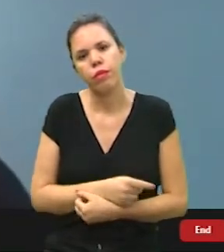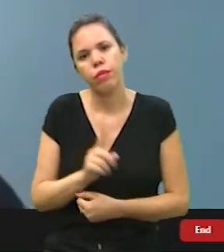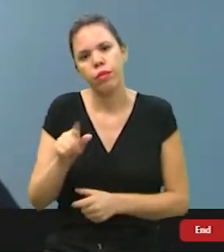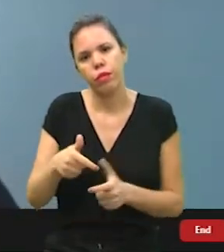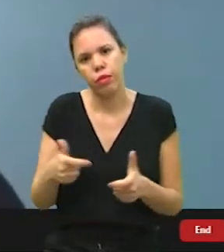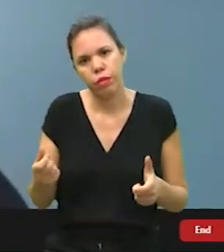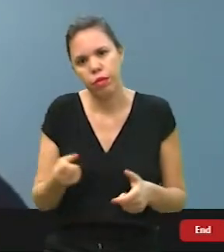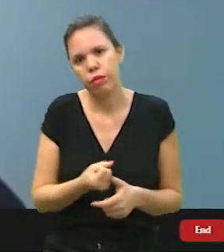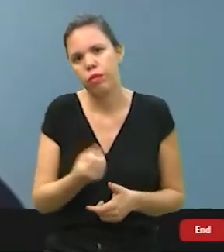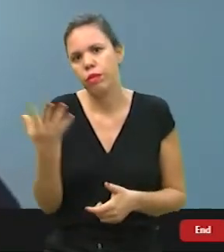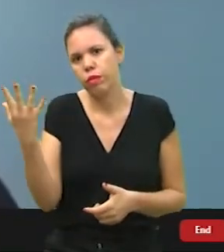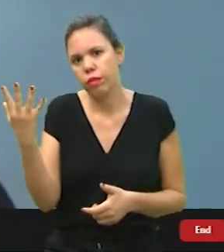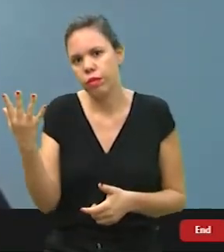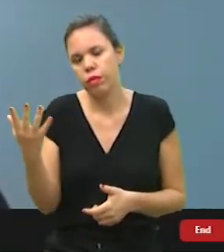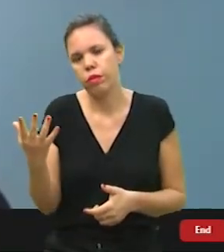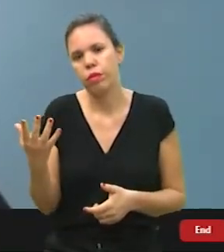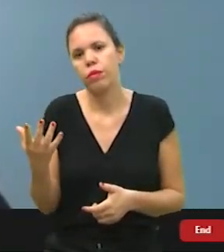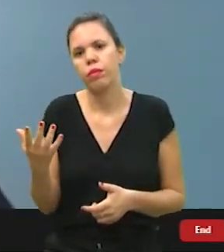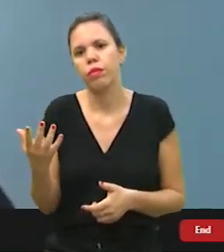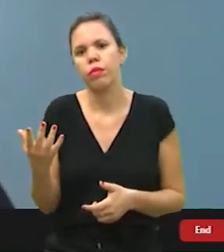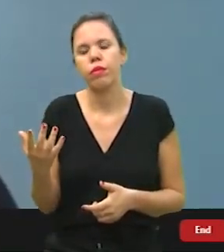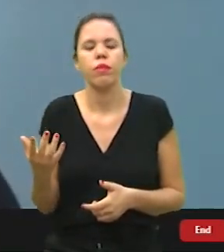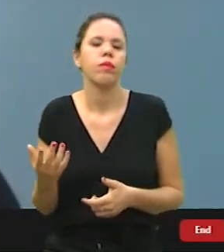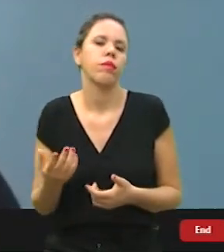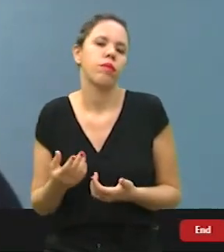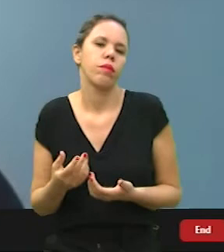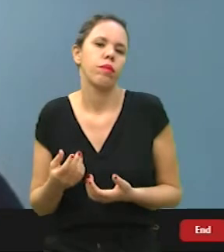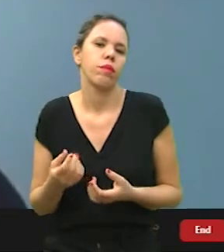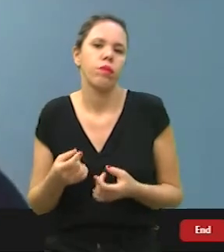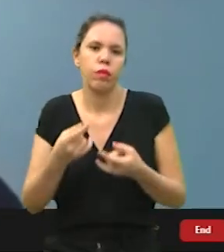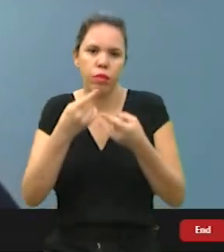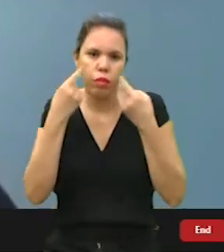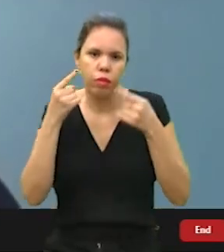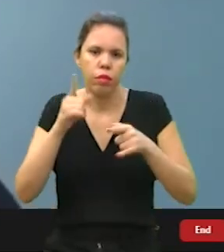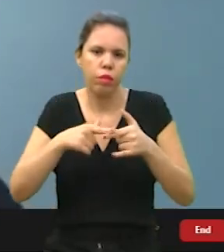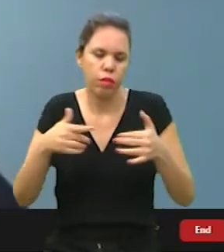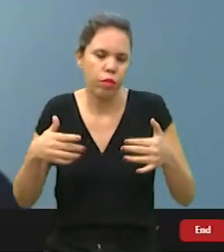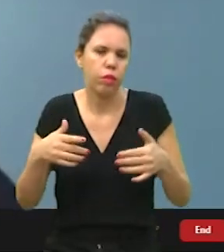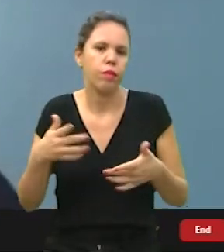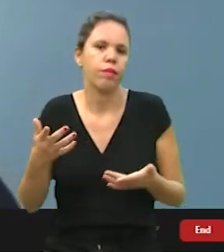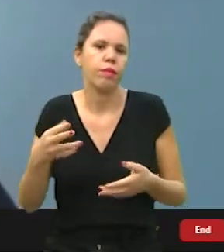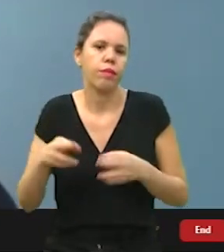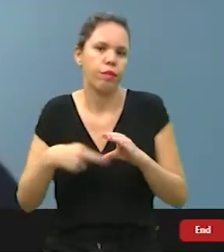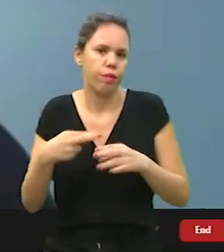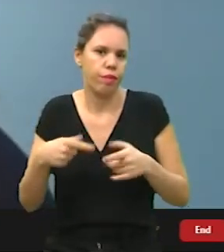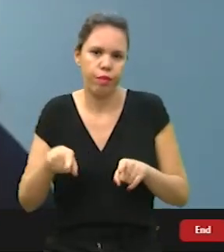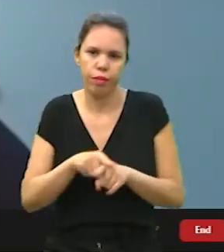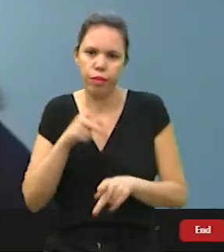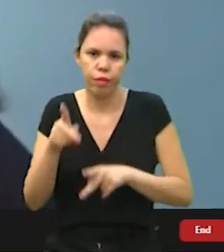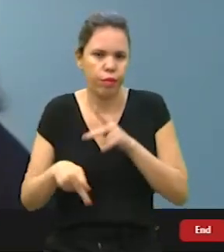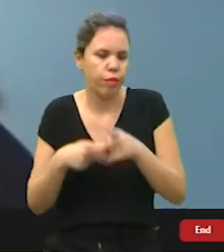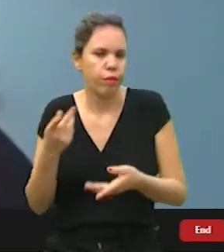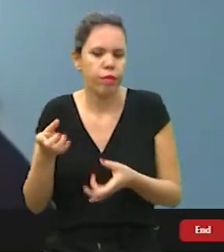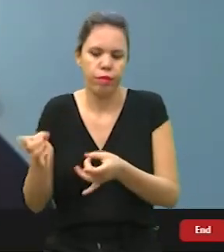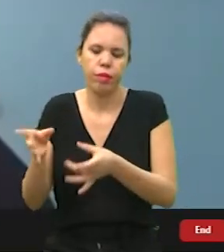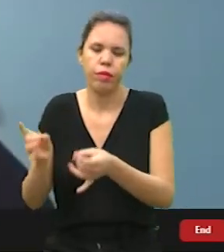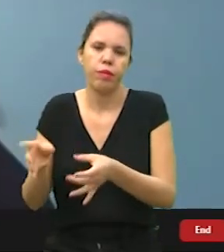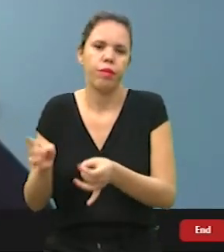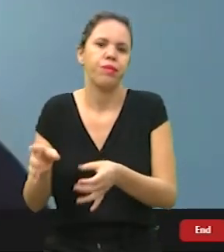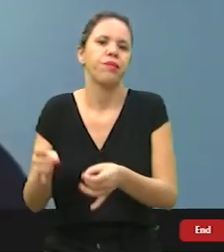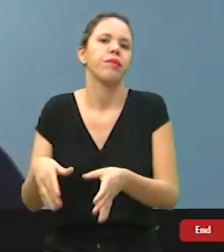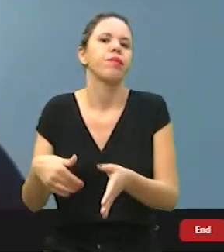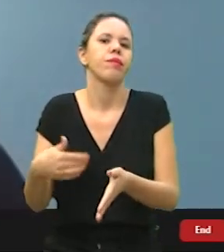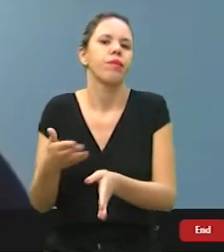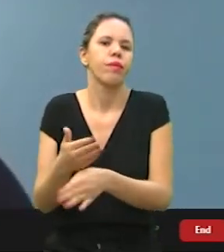com essa grande quantidade de delíveres e máscaras e luvas, as pessoas começaram a jogar